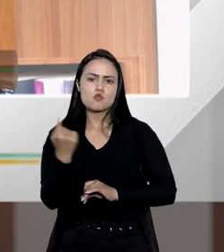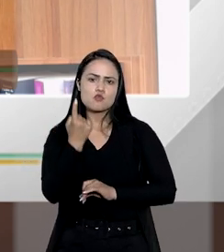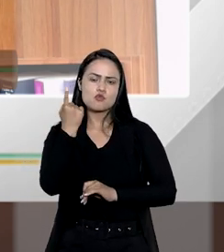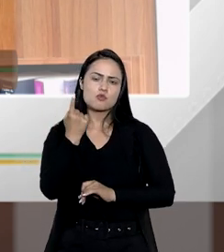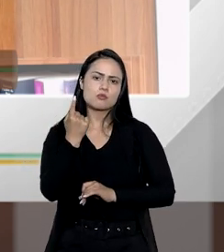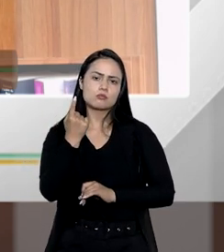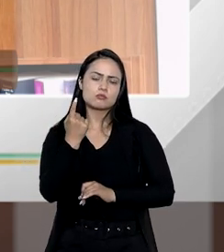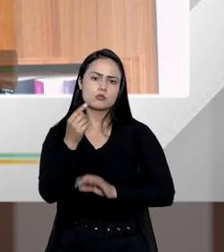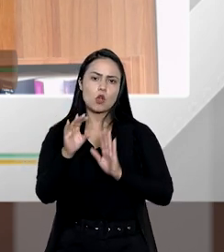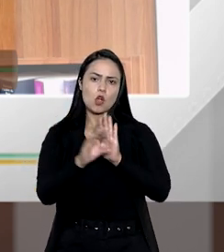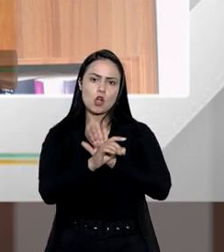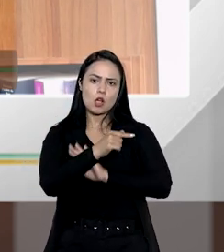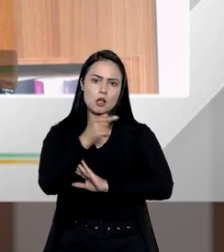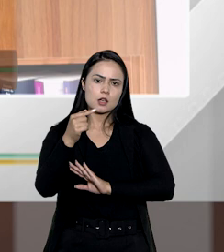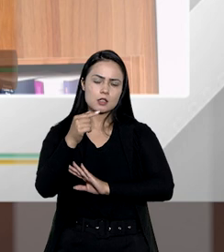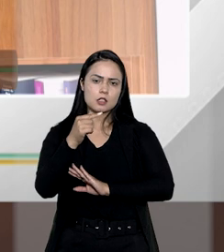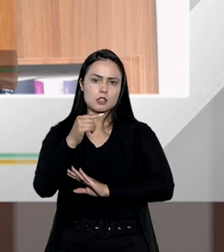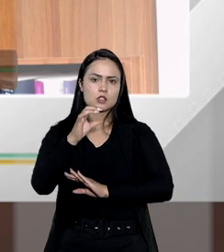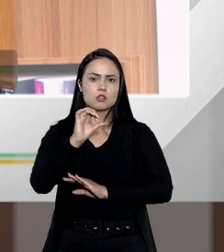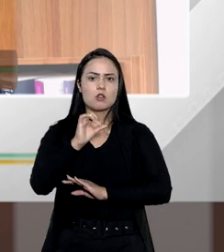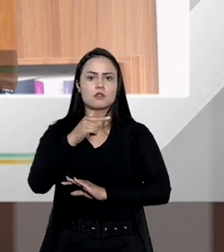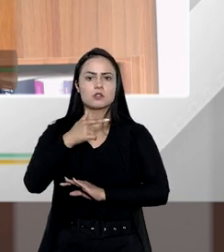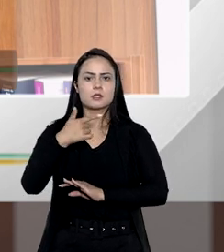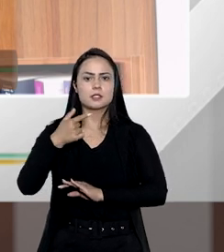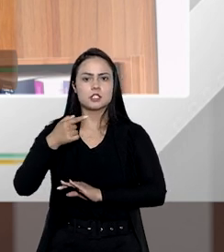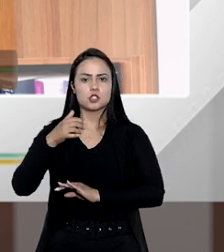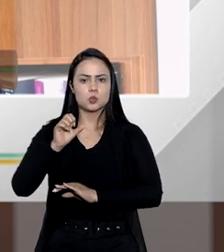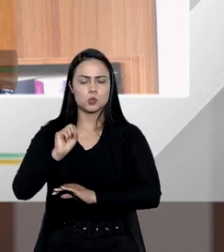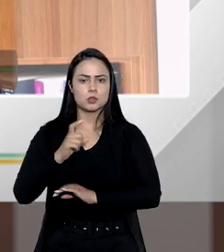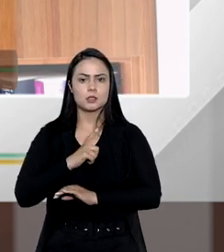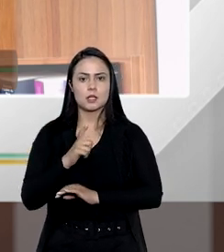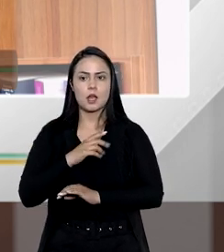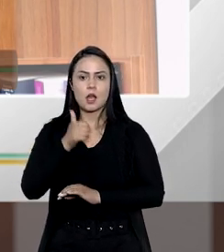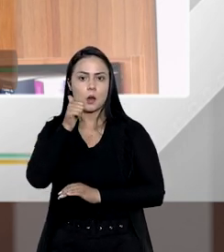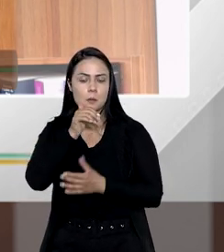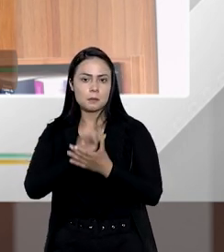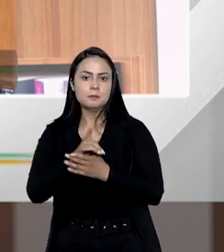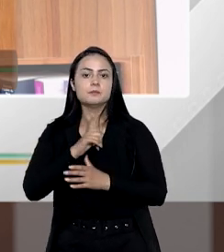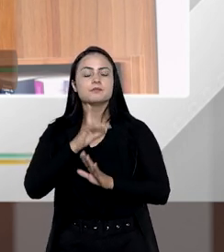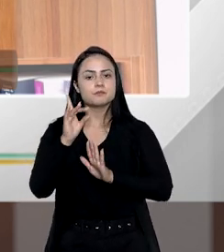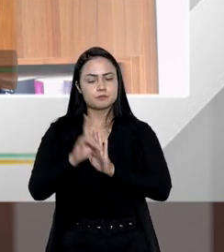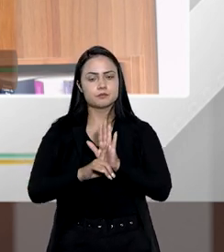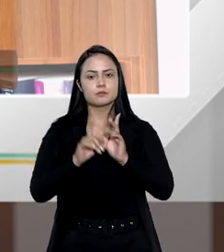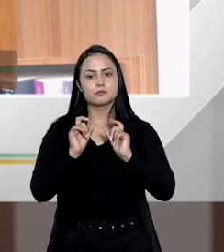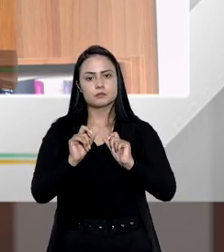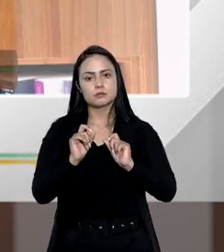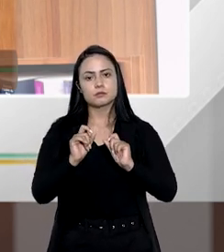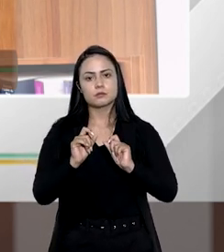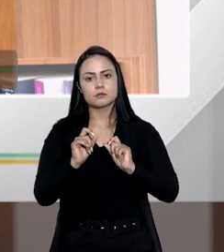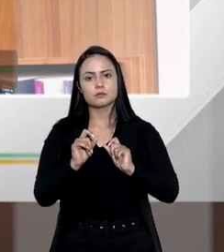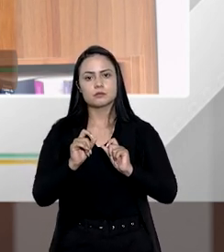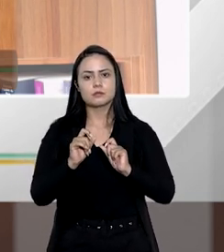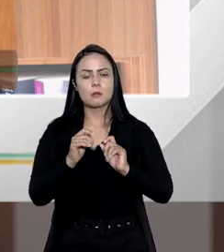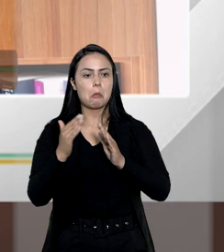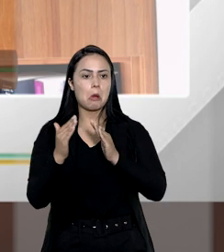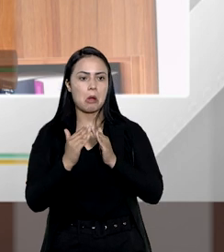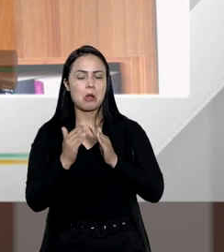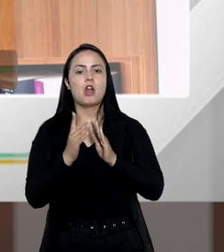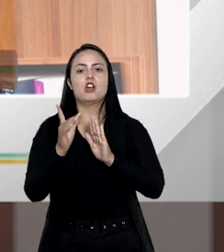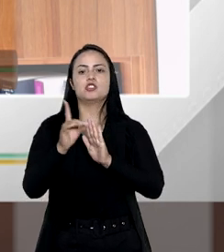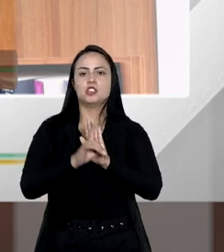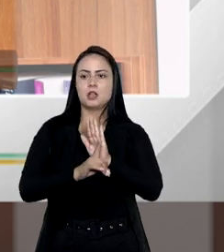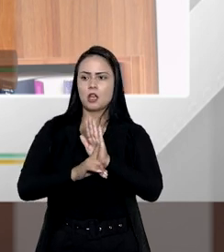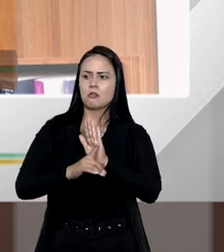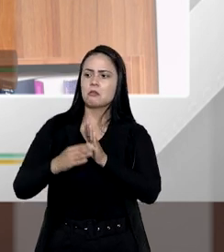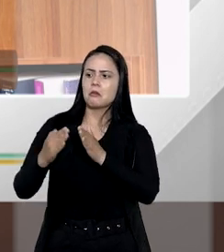artigo 7 porque a lei 9278 dizia que a companheira supérstite teria direitos de moradia teria